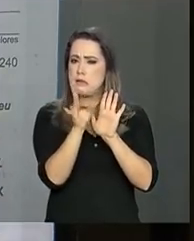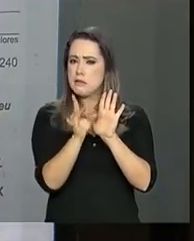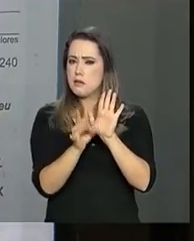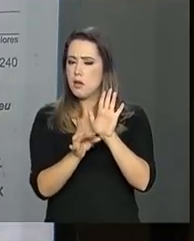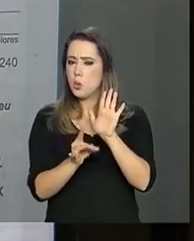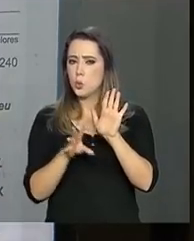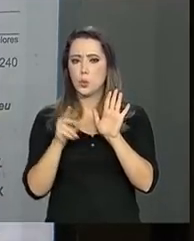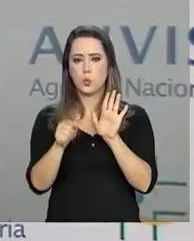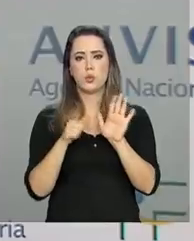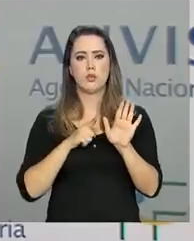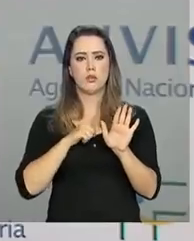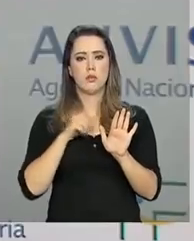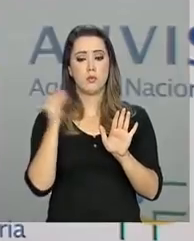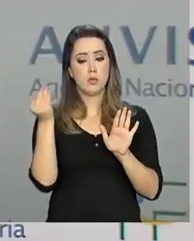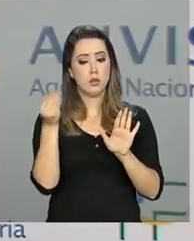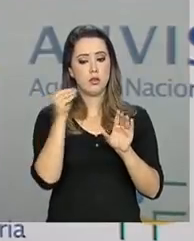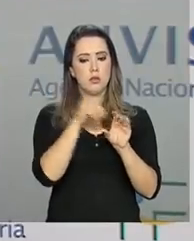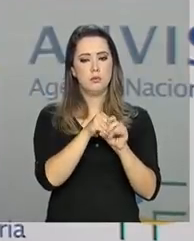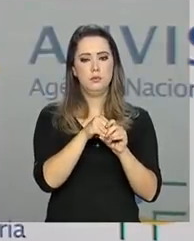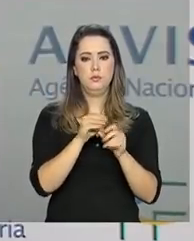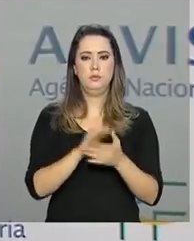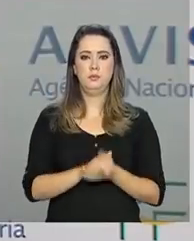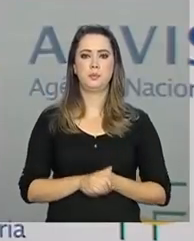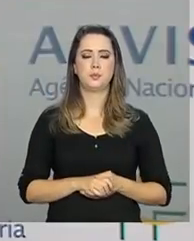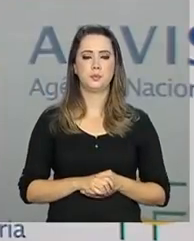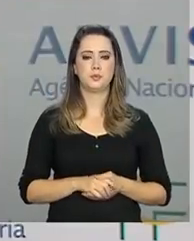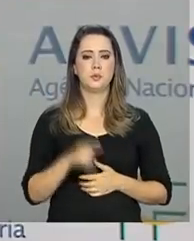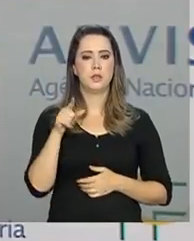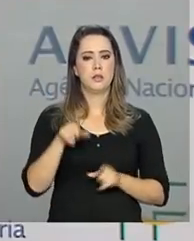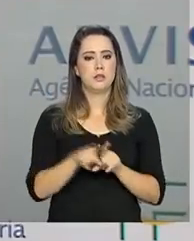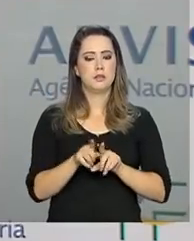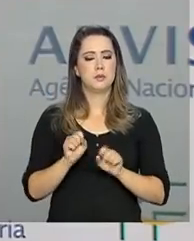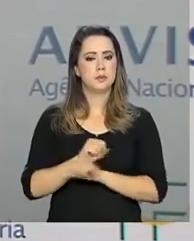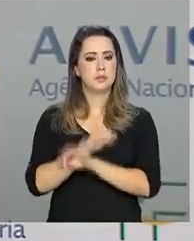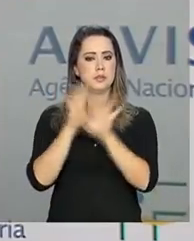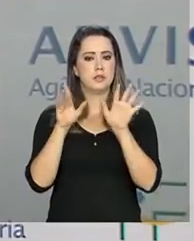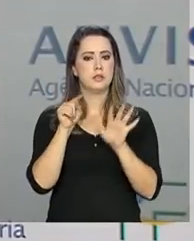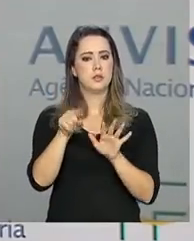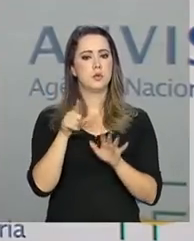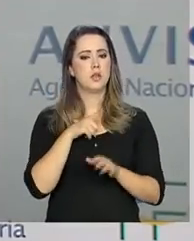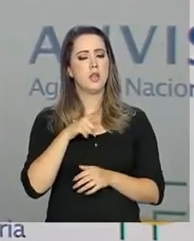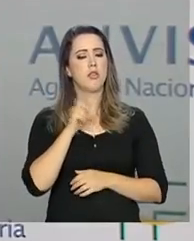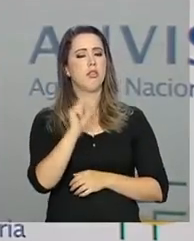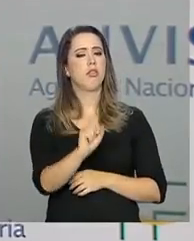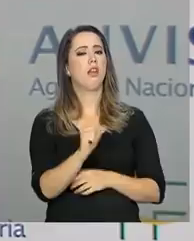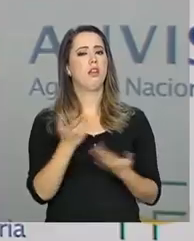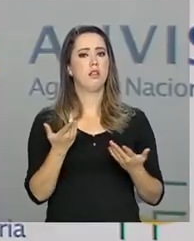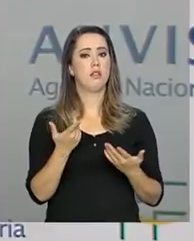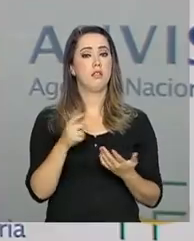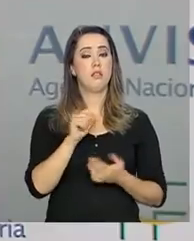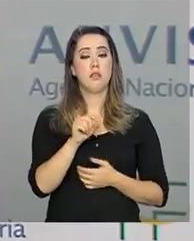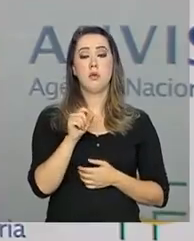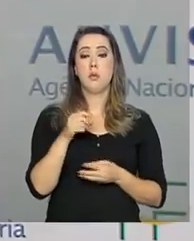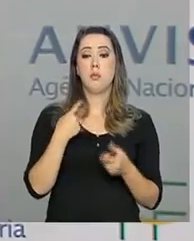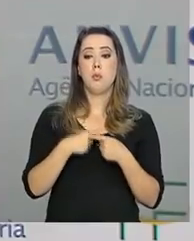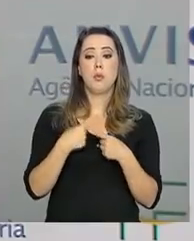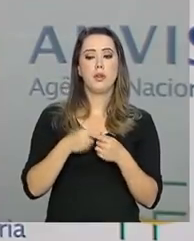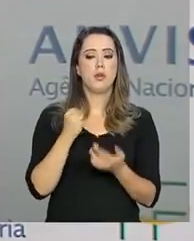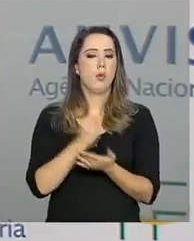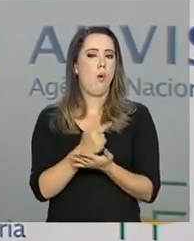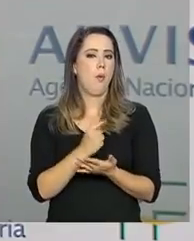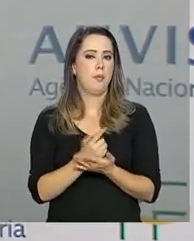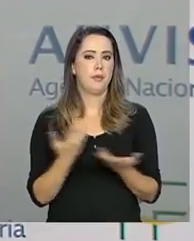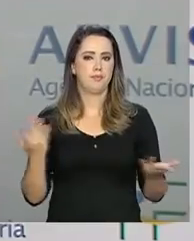sobre o suplemento. O consumidor também vai ter mais clareza do que de fato é o suplemento, para que ele está adquirindo aquele produto.